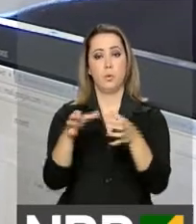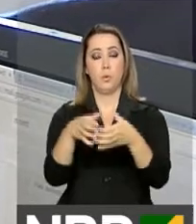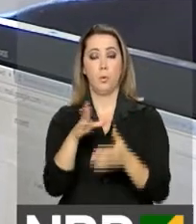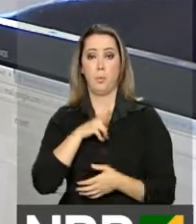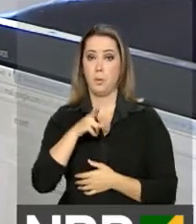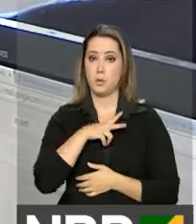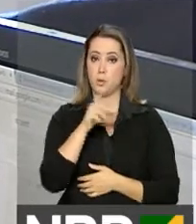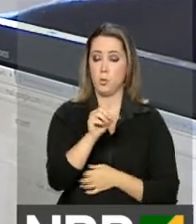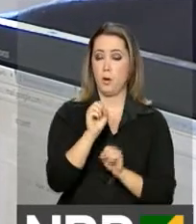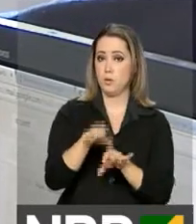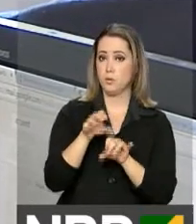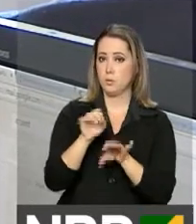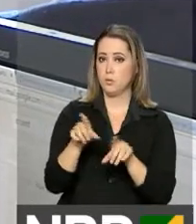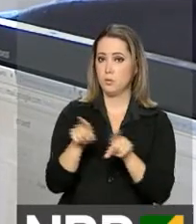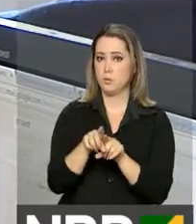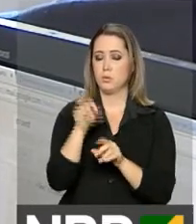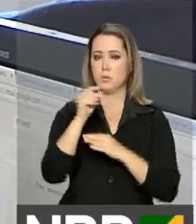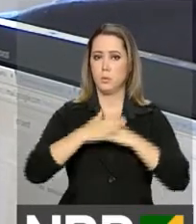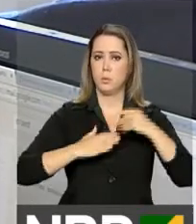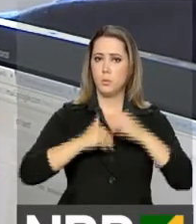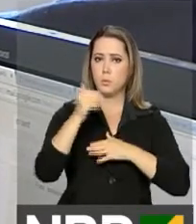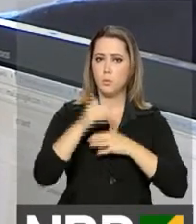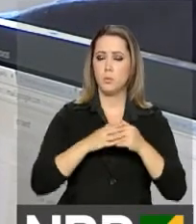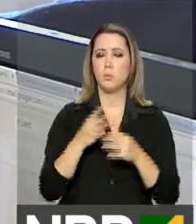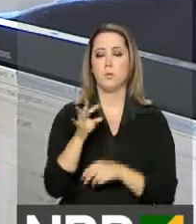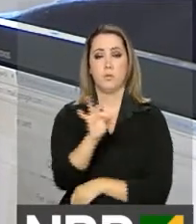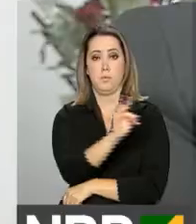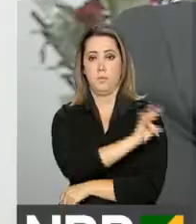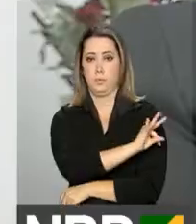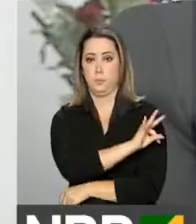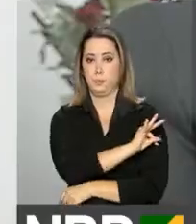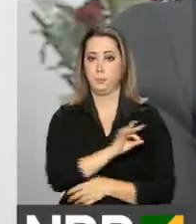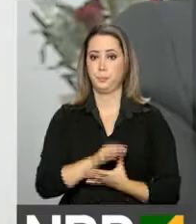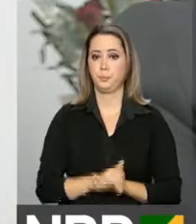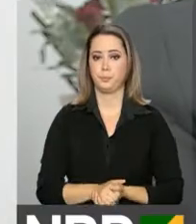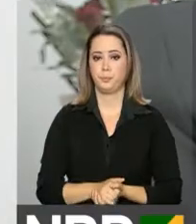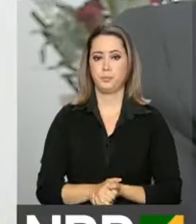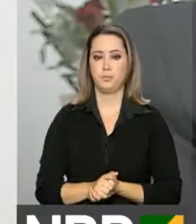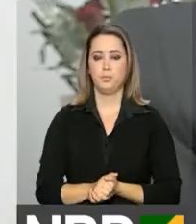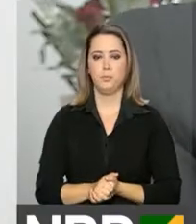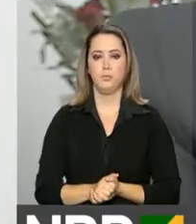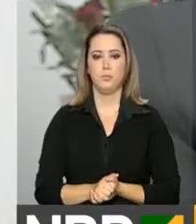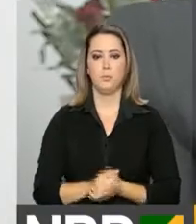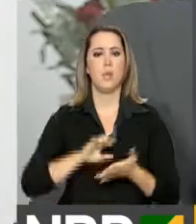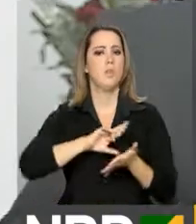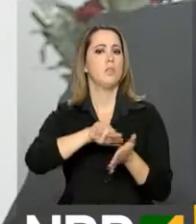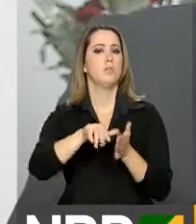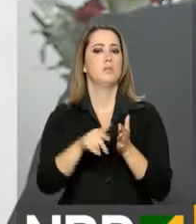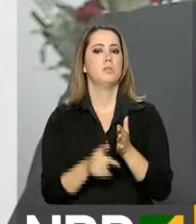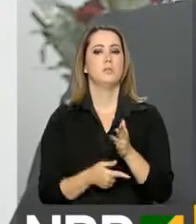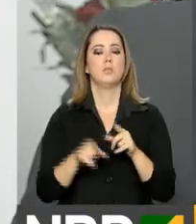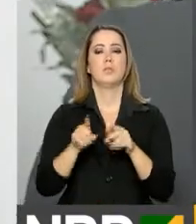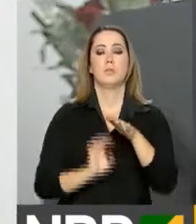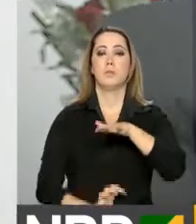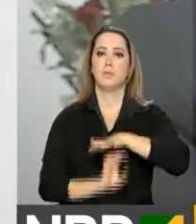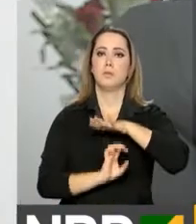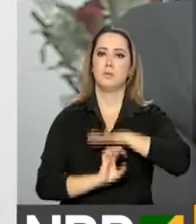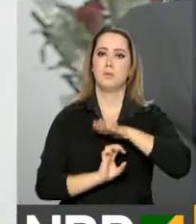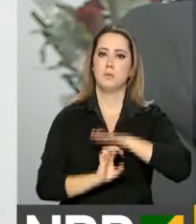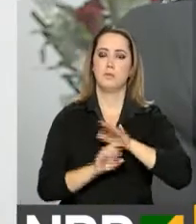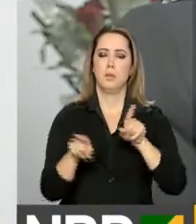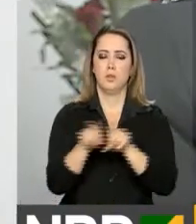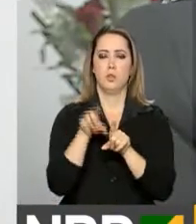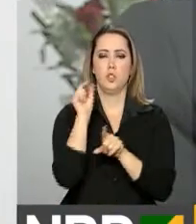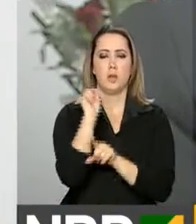privadas de educação profissional e tecnológica. Para muitos empresários, não adianta você, como candidato, chegar em uma